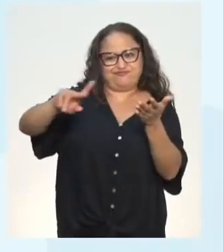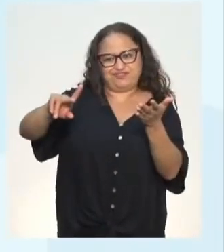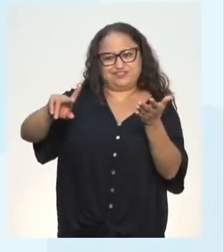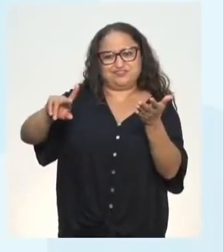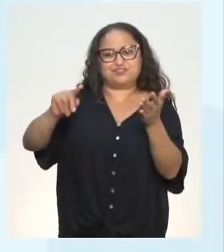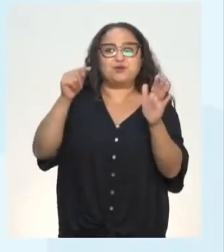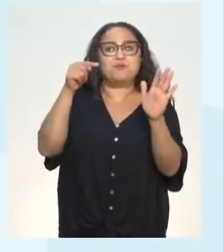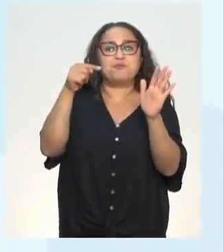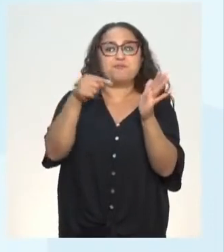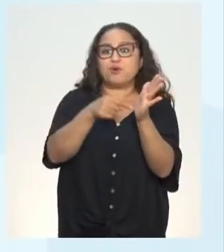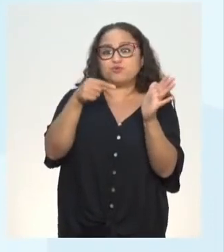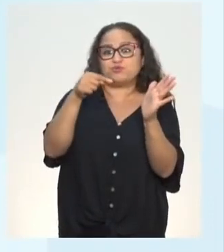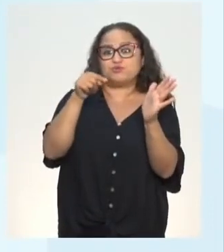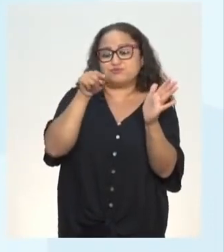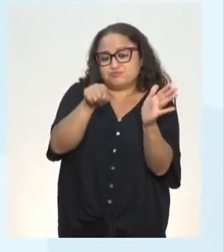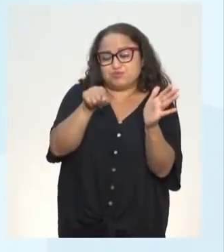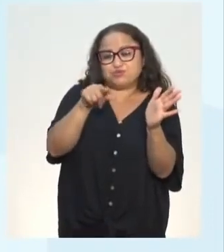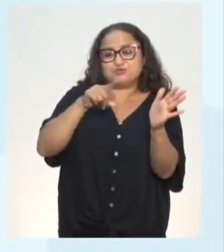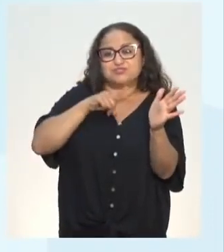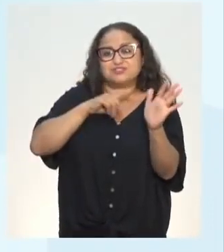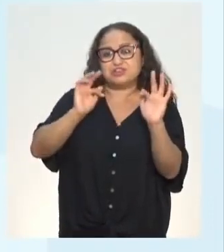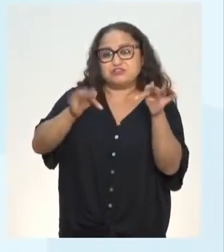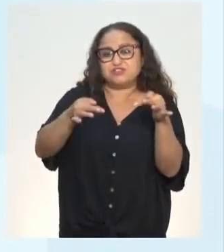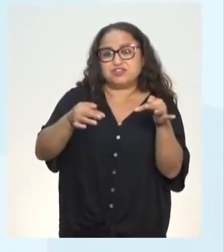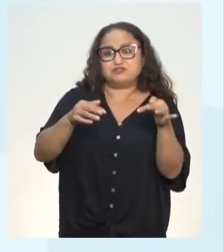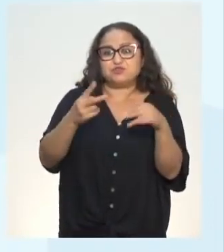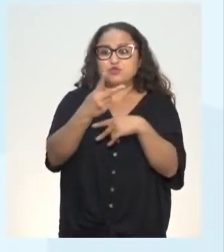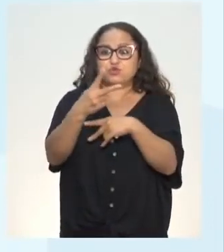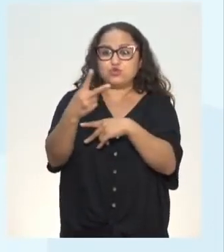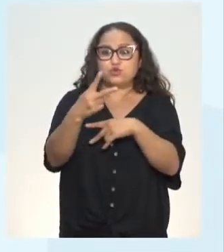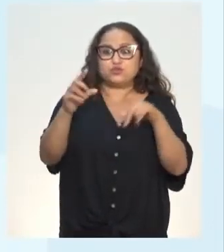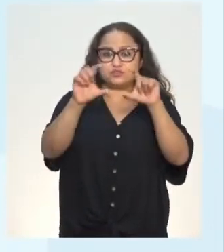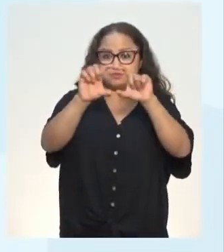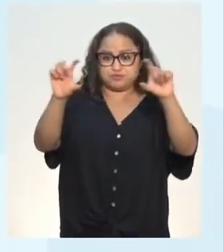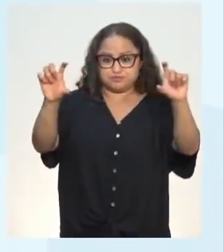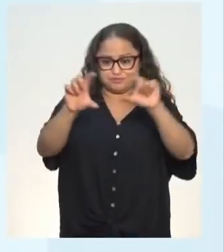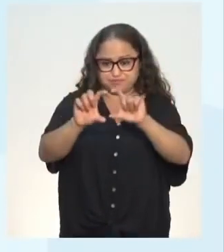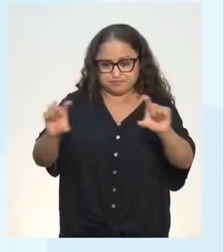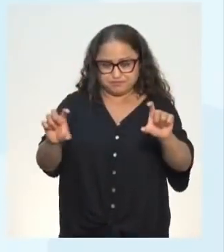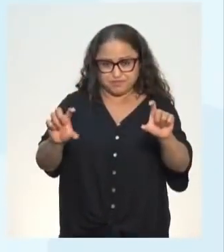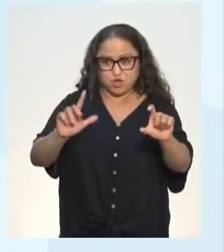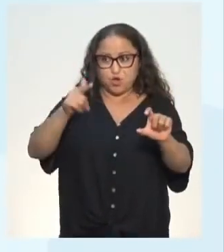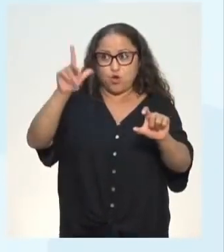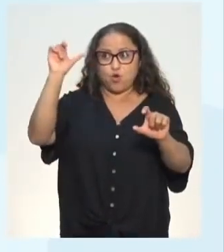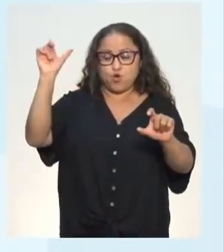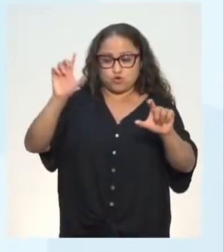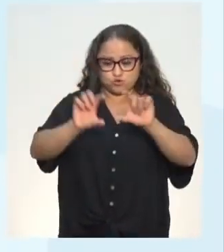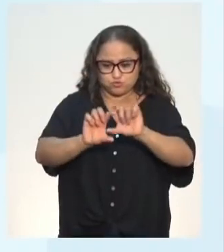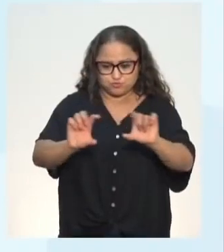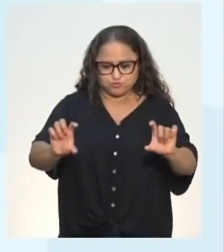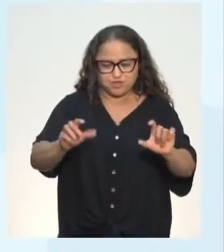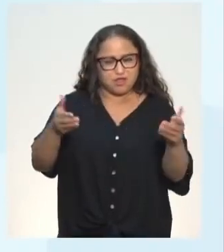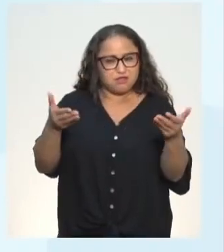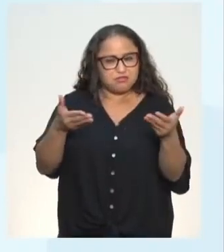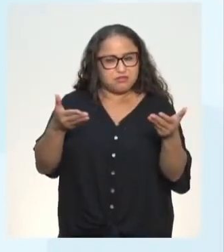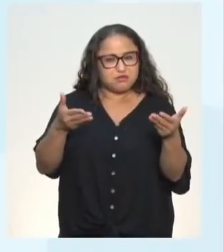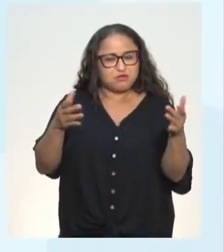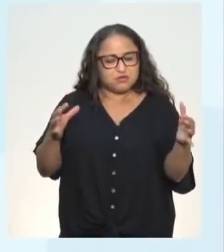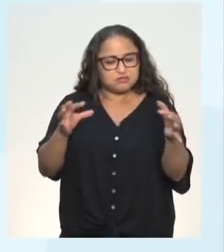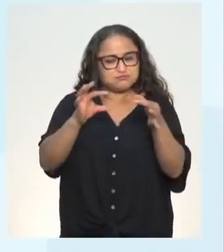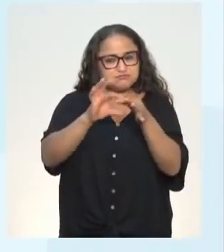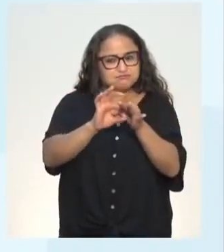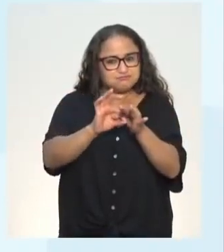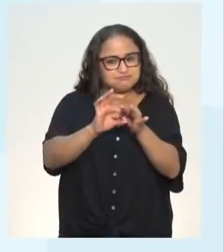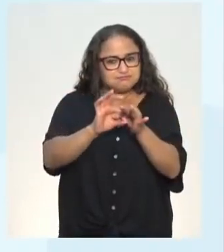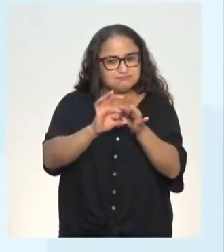ponto final... Quantos períodos? Dois. Isso. E agora eu vou para um outro parágrafo. E eu tenho uma palavrinha que está conectando,